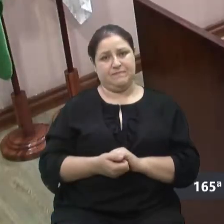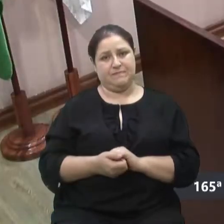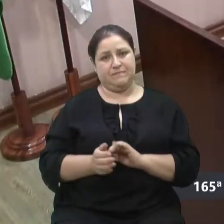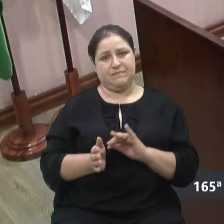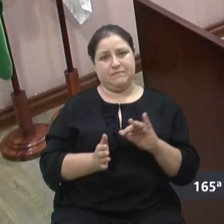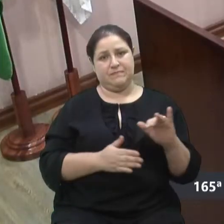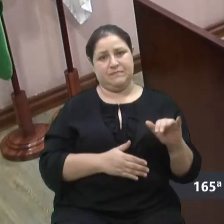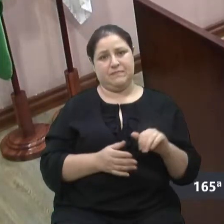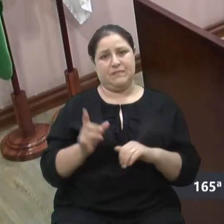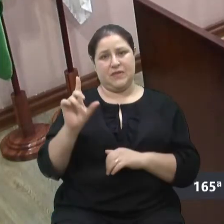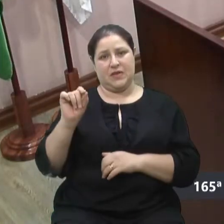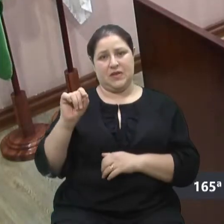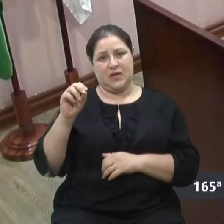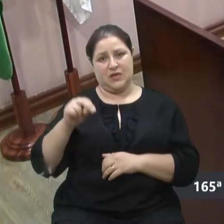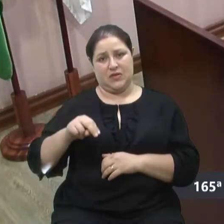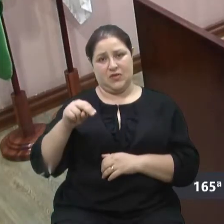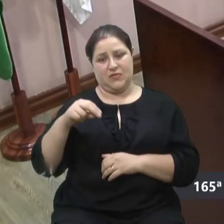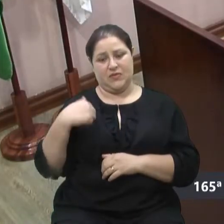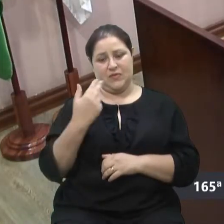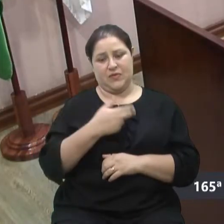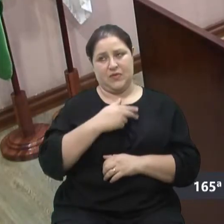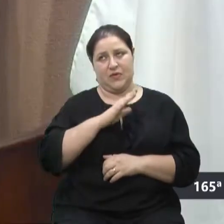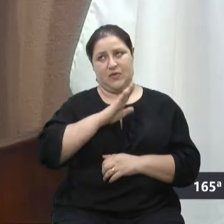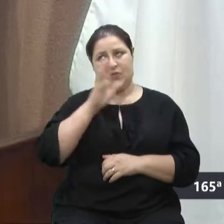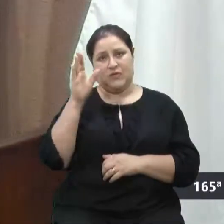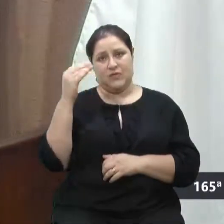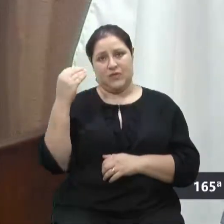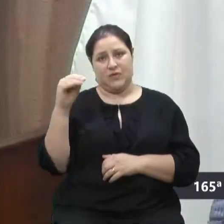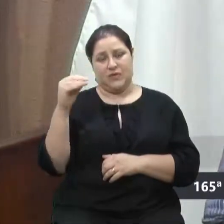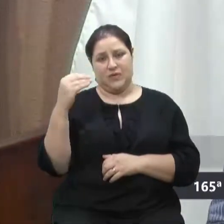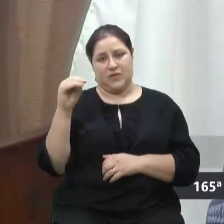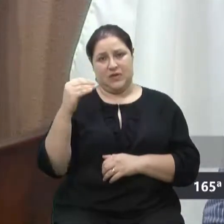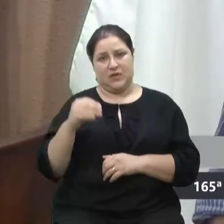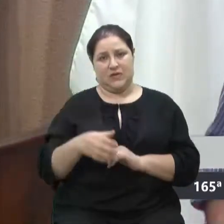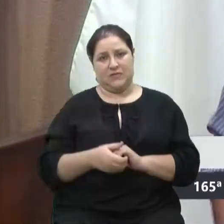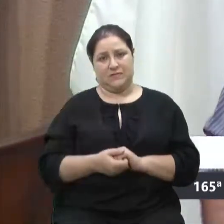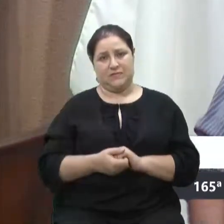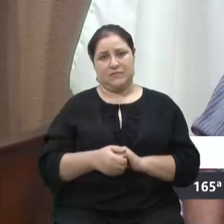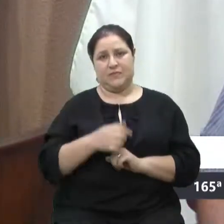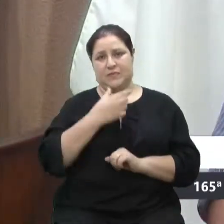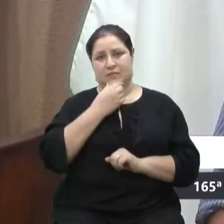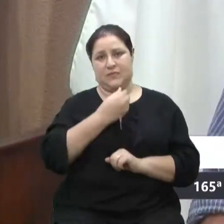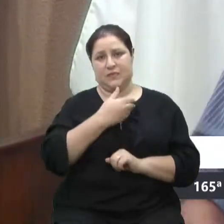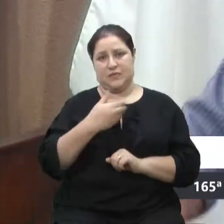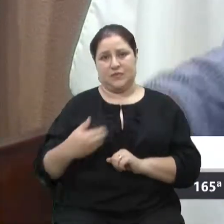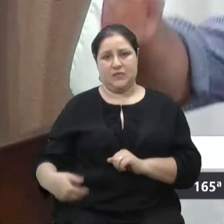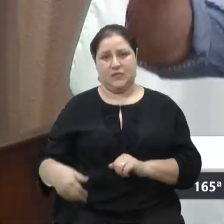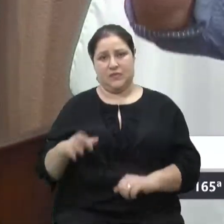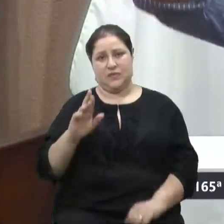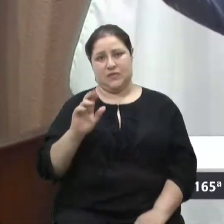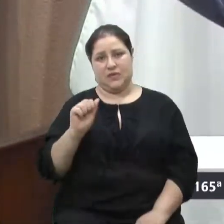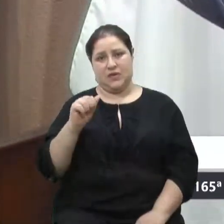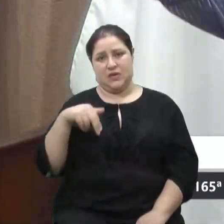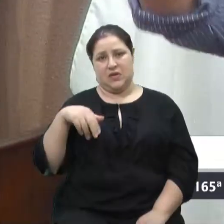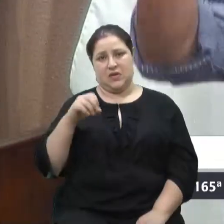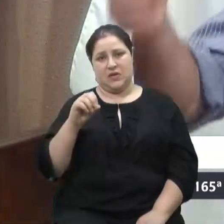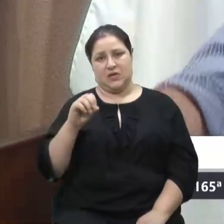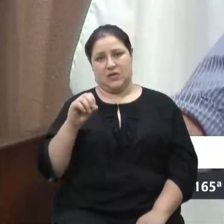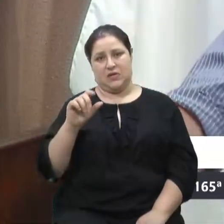de novembro, nós estivemos em Porto Alegre, e o governador Ranolfo